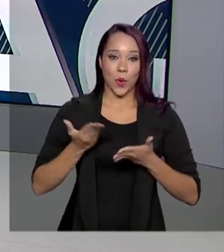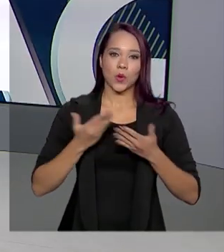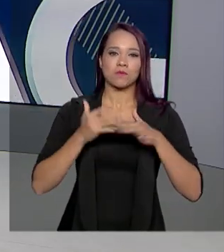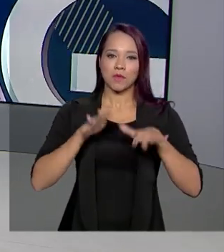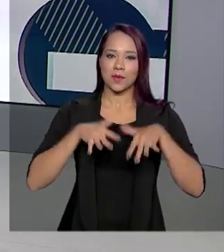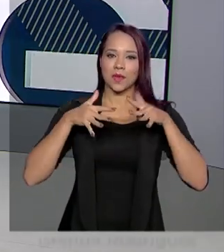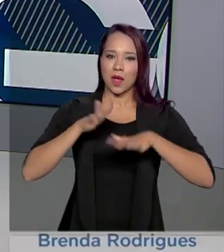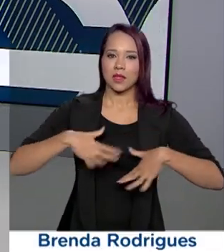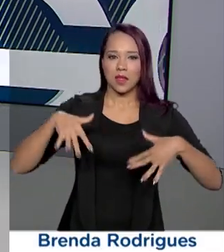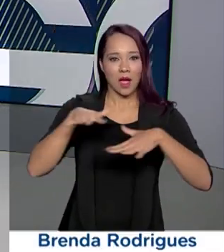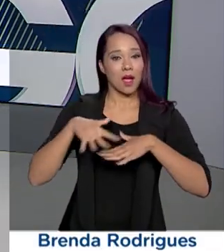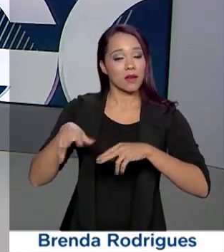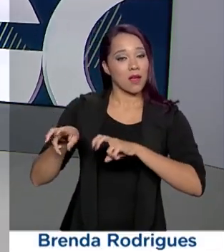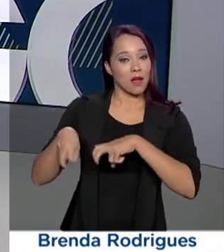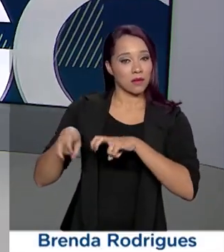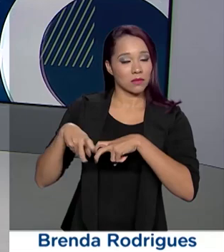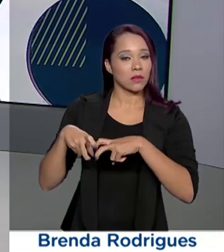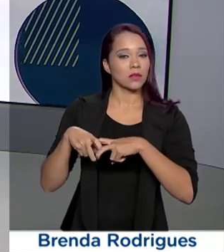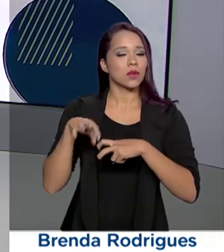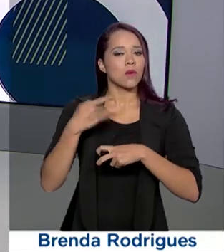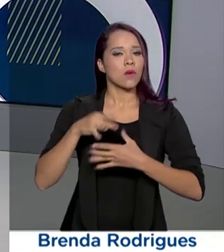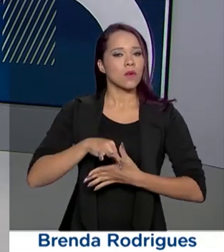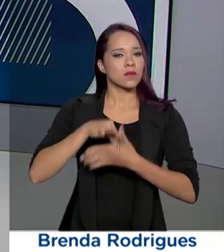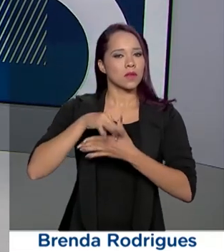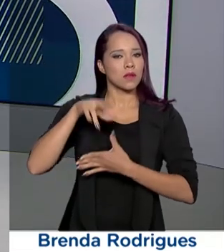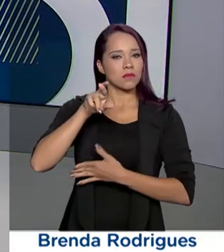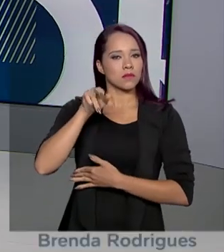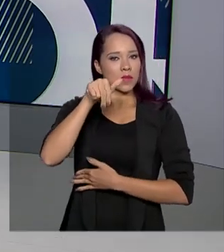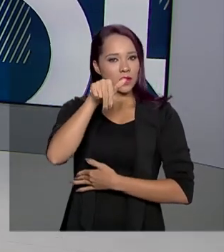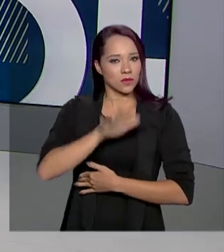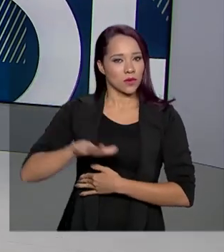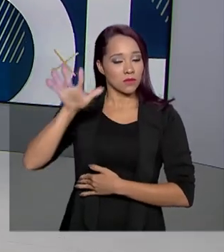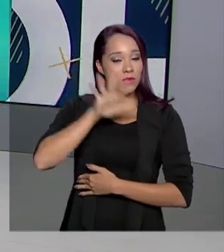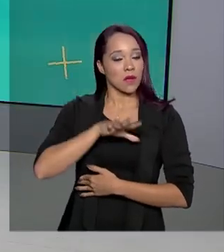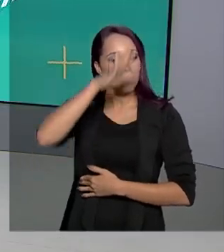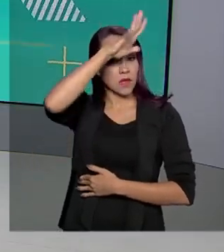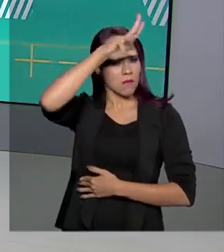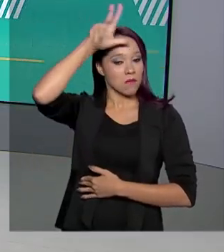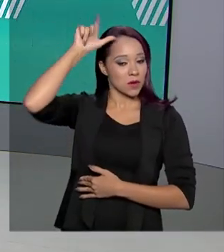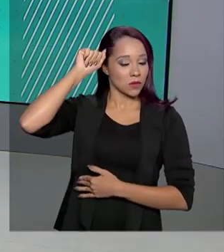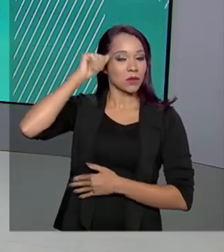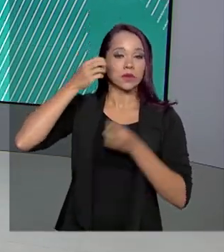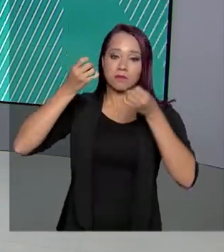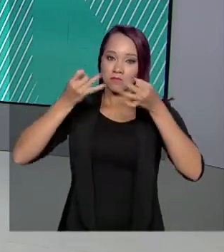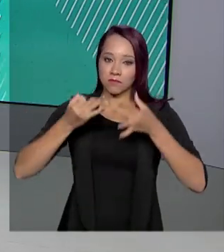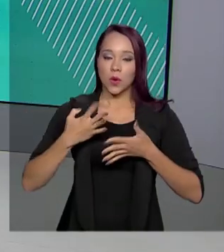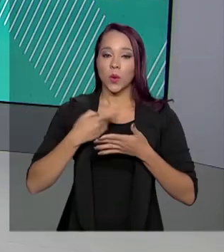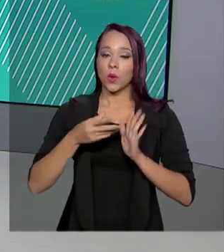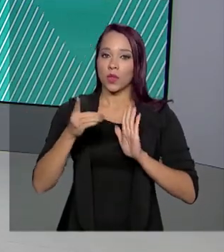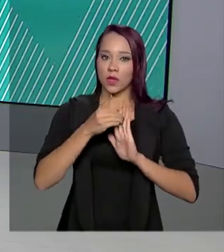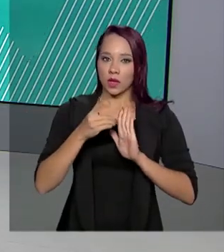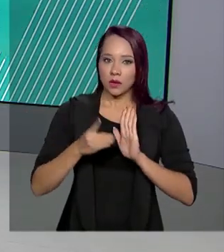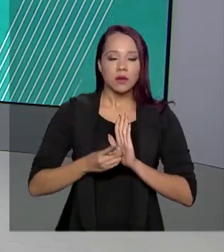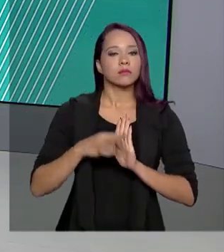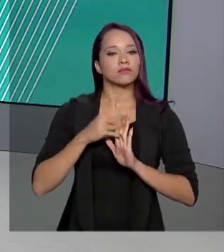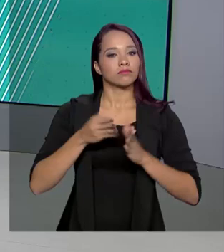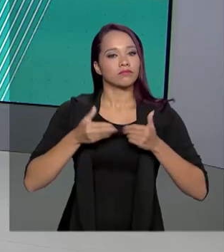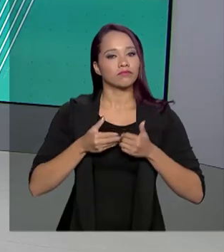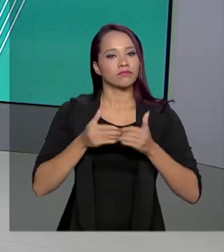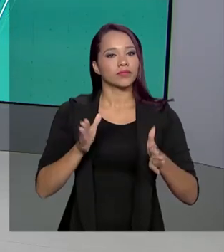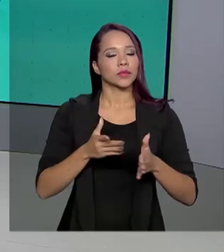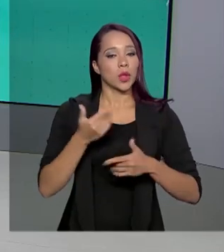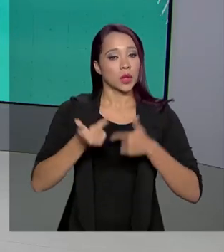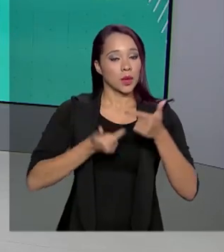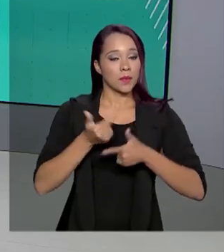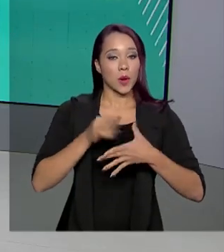do setor do agronegócio sobre o Conselho Nacional da Amazônia. Mourão informou que o decreto que vai dar início ao trabalho do Conselho